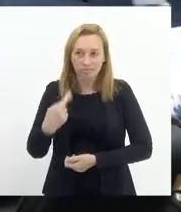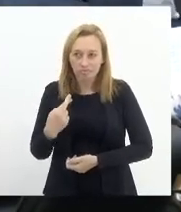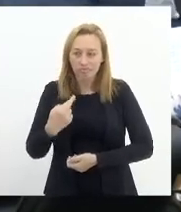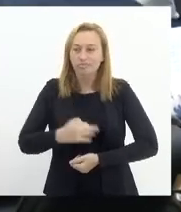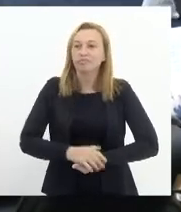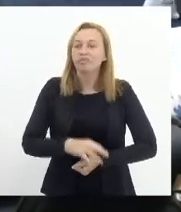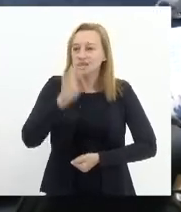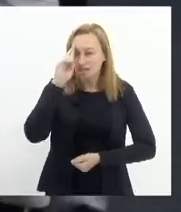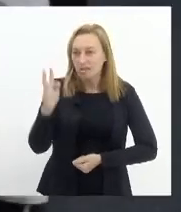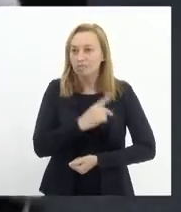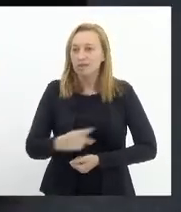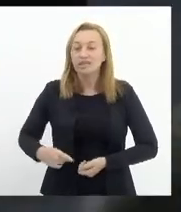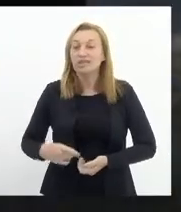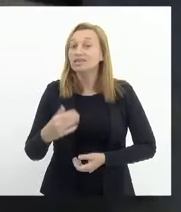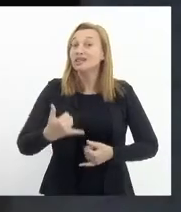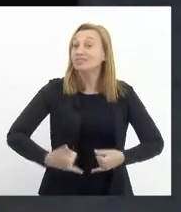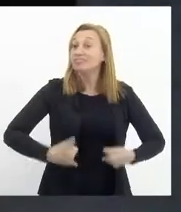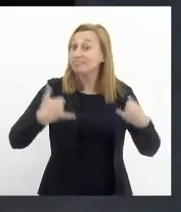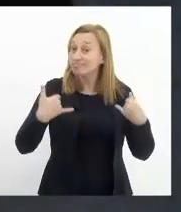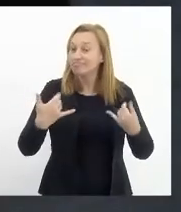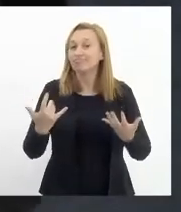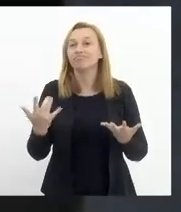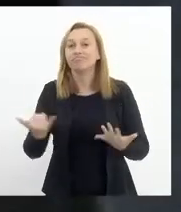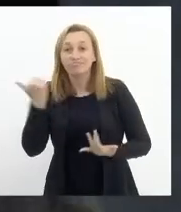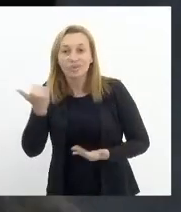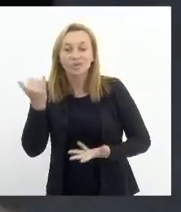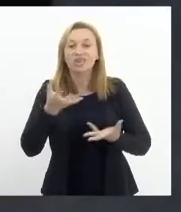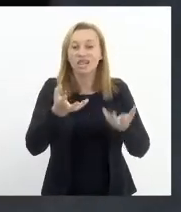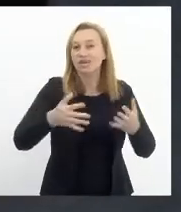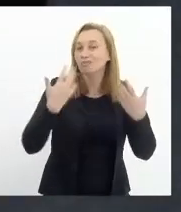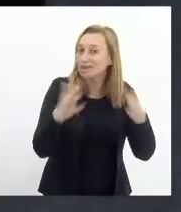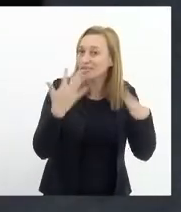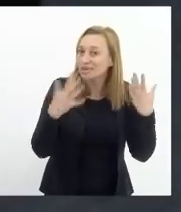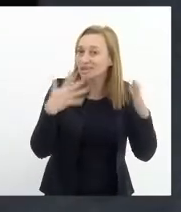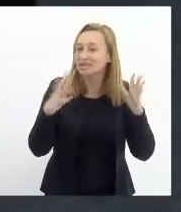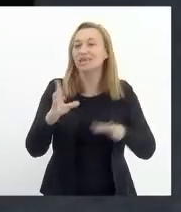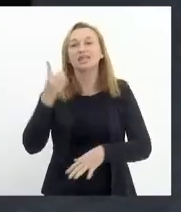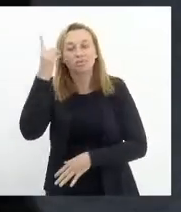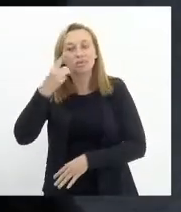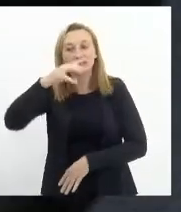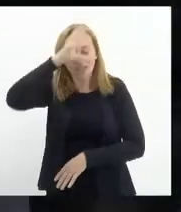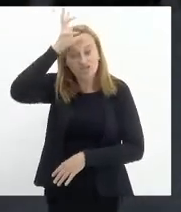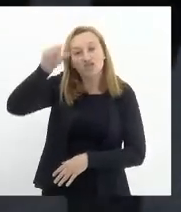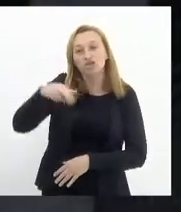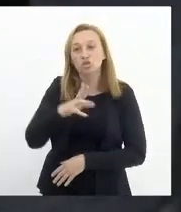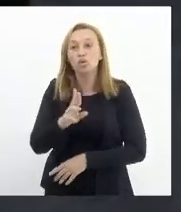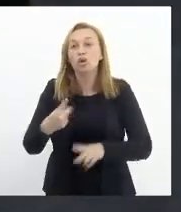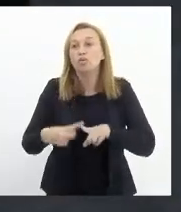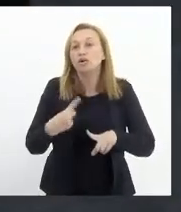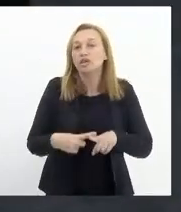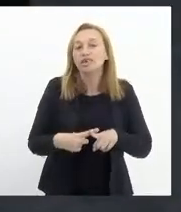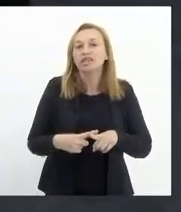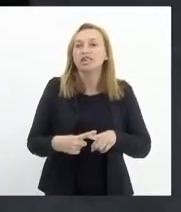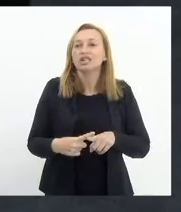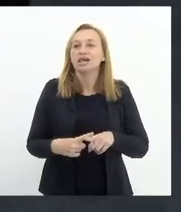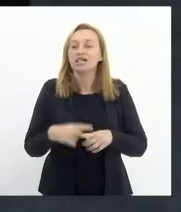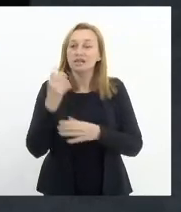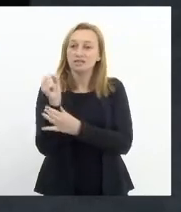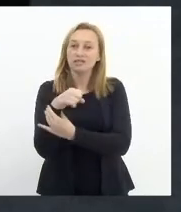Sr. Presidente, muito importante, quero aqui parabenizar a deputada Tia Ju, porque essa